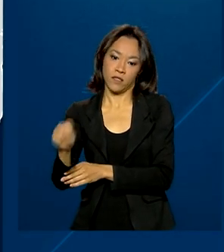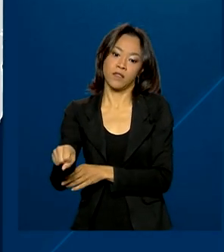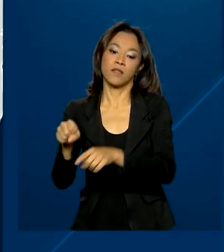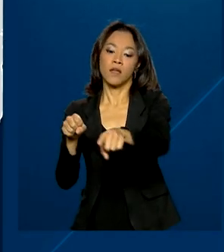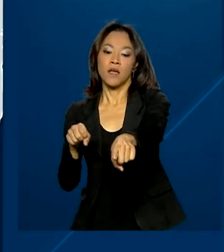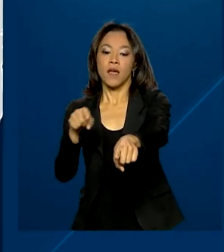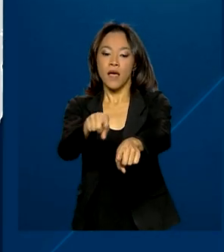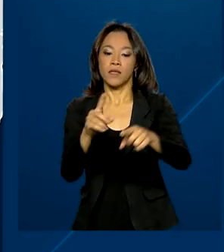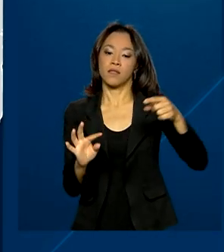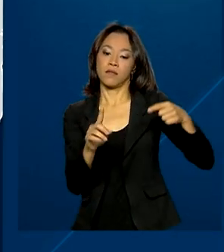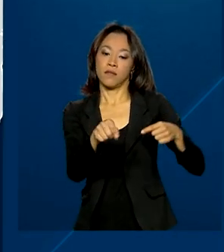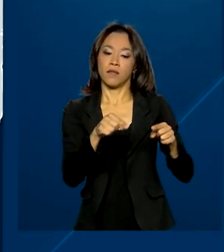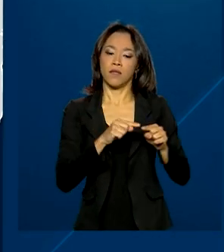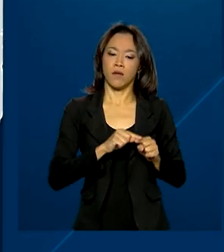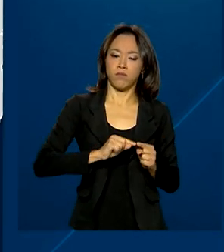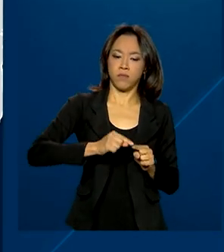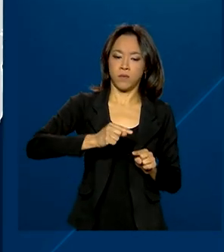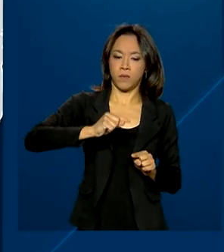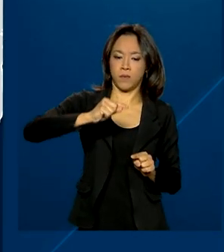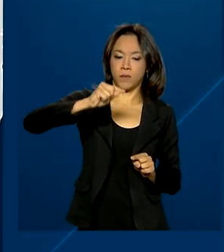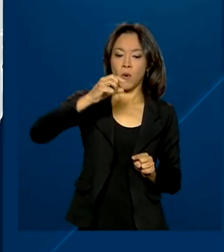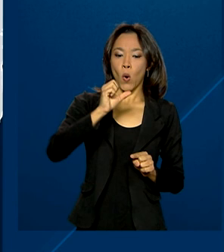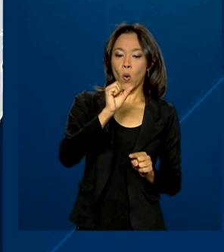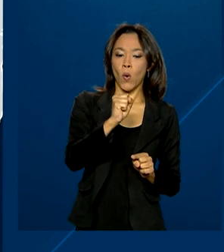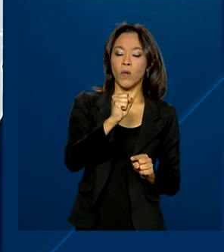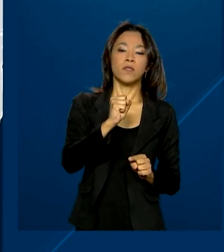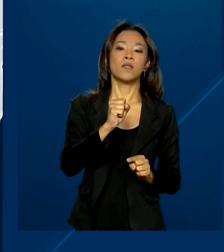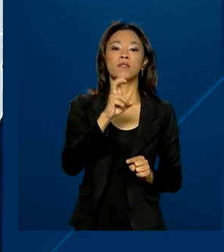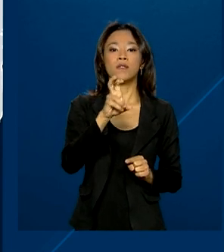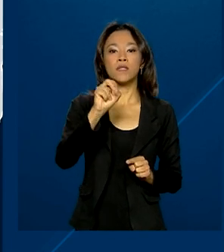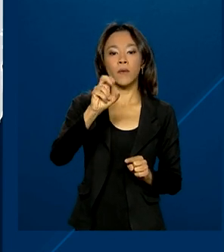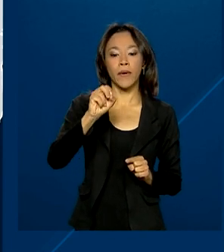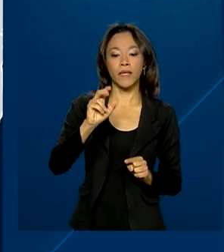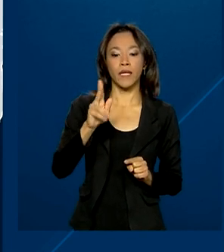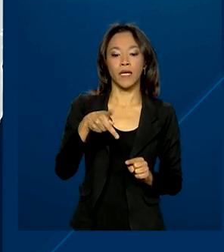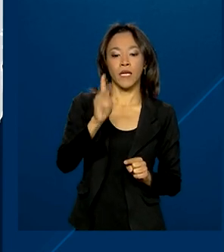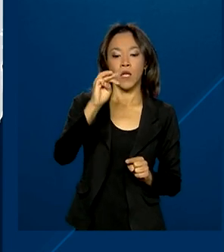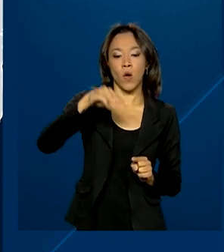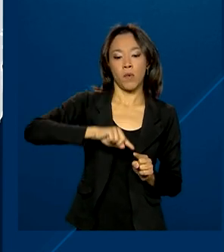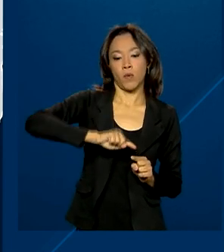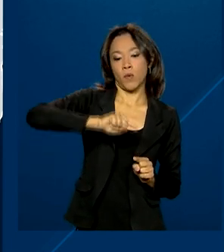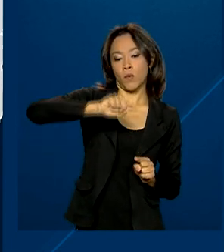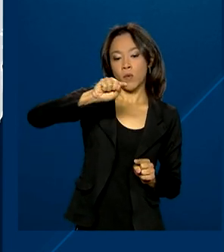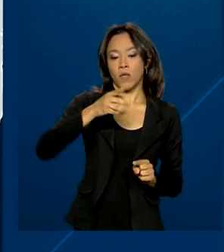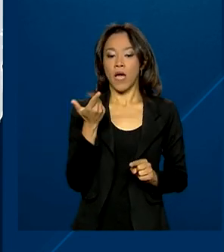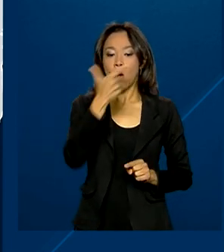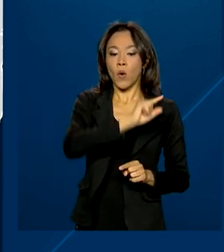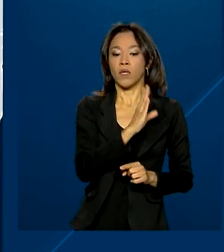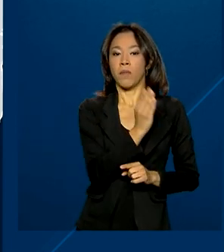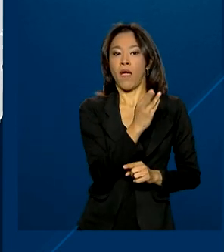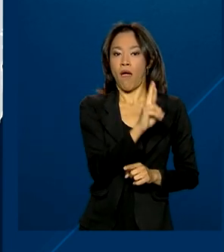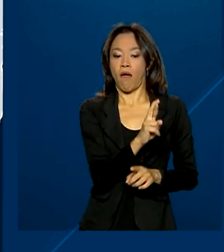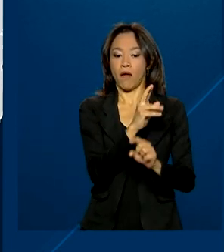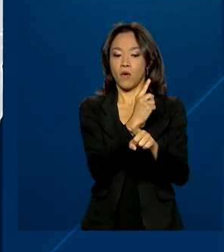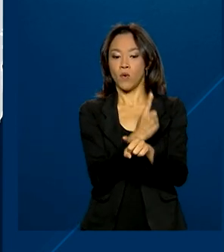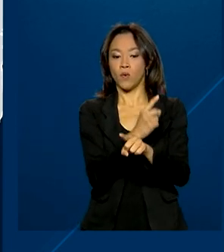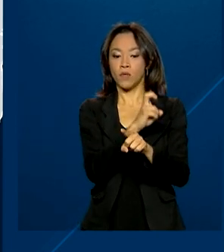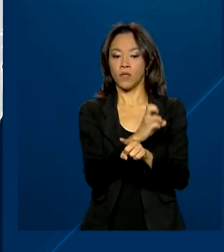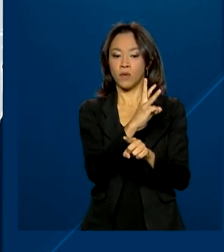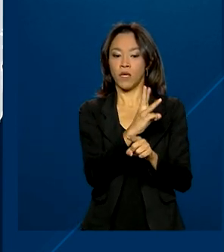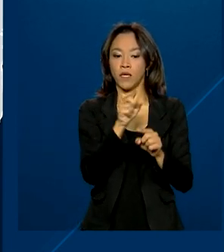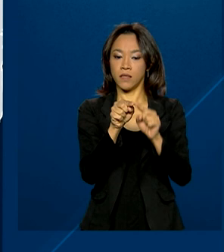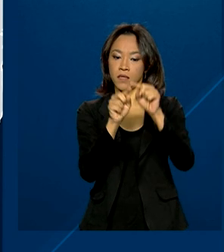privada têm 850 quilômetros de extensão. Na BR-153, as obras irão de Aliança do